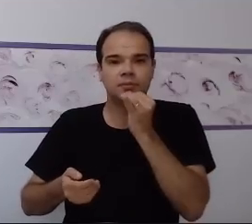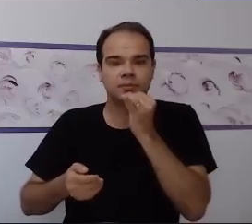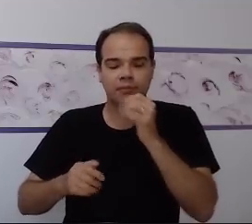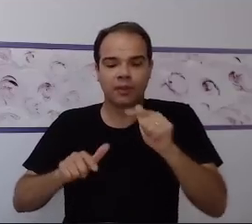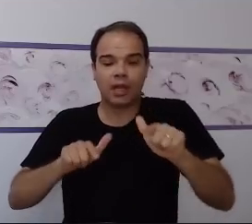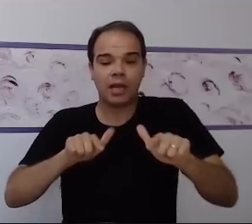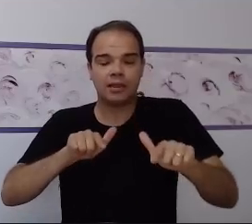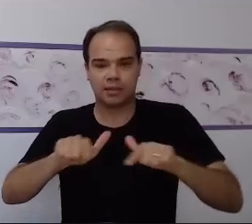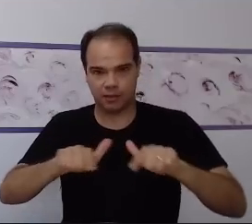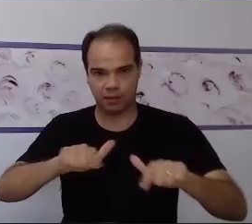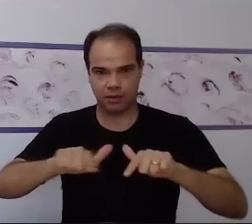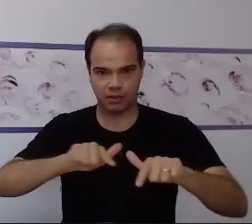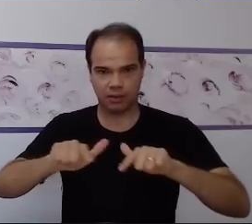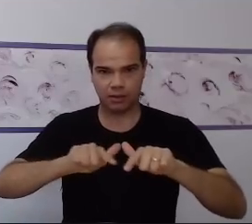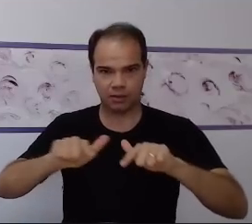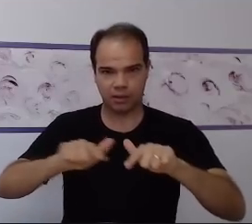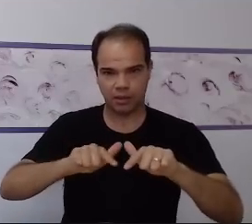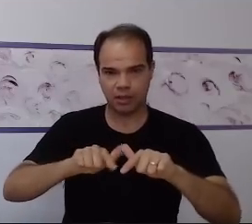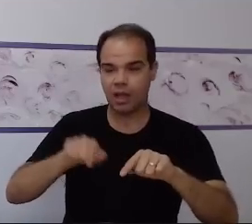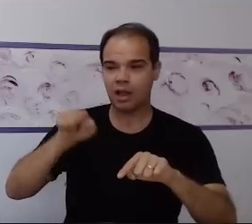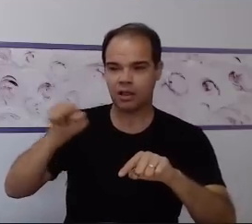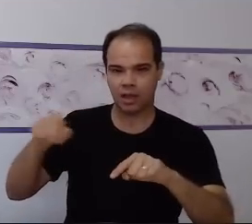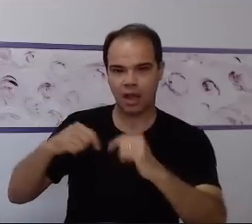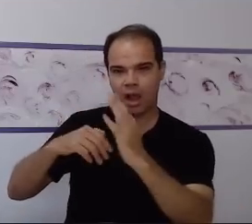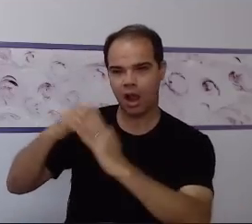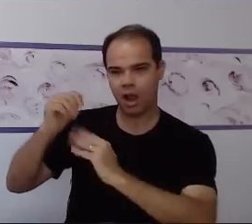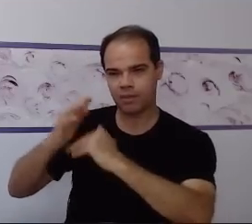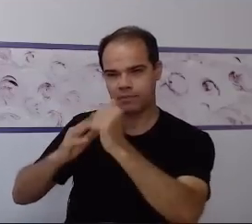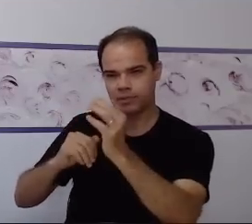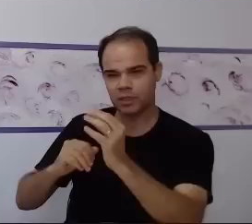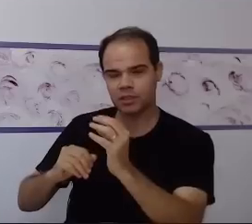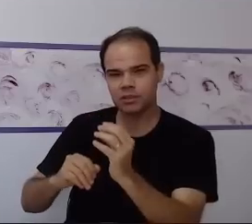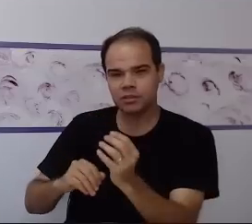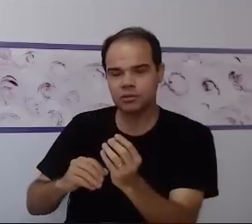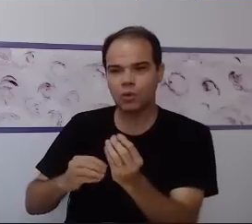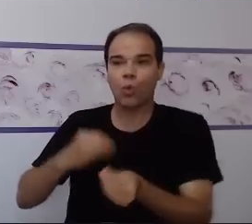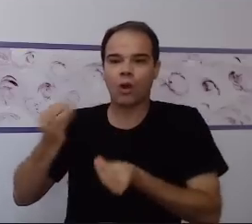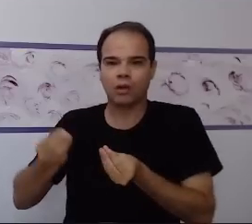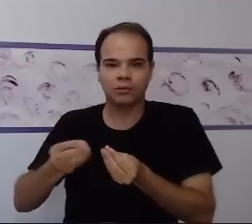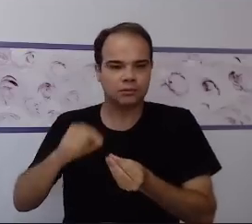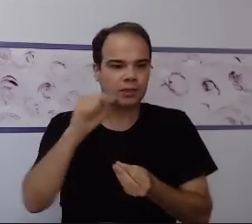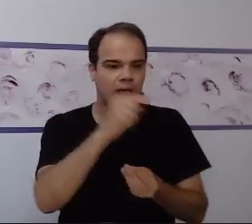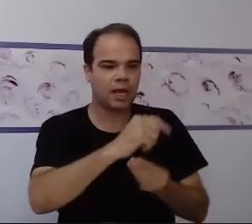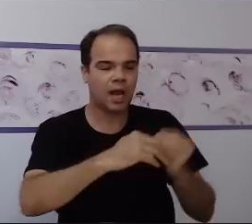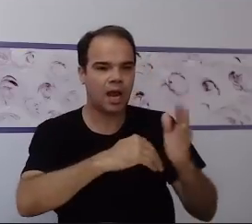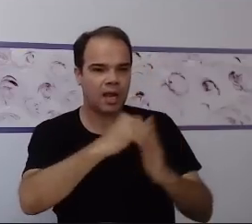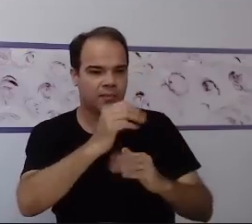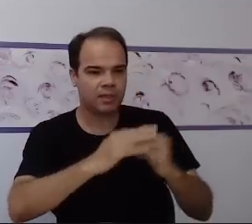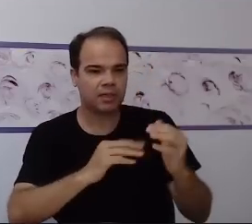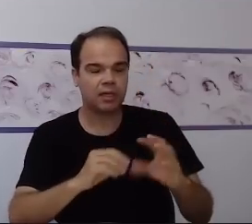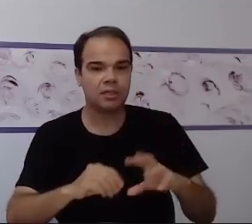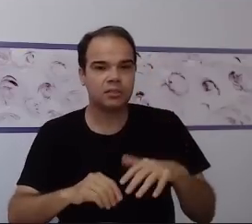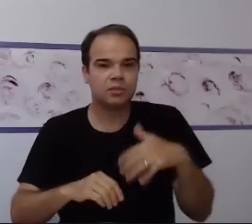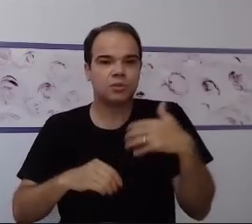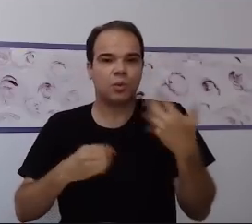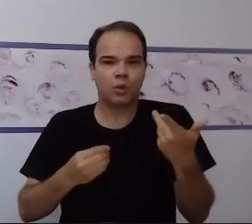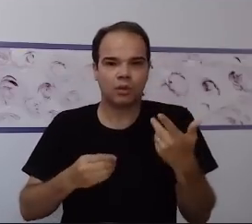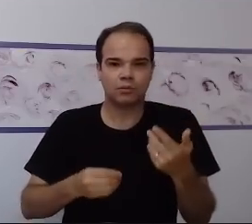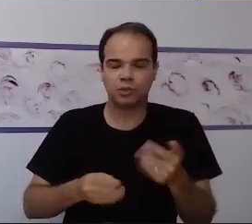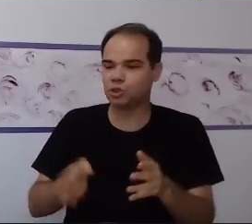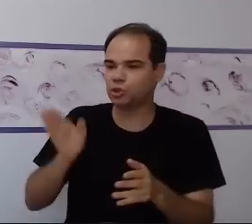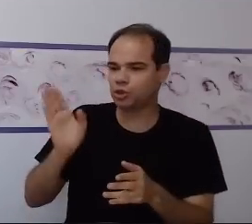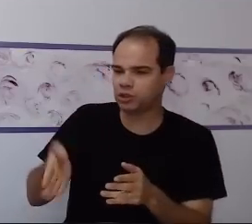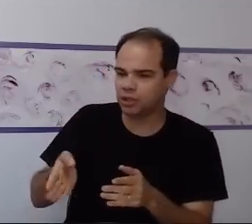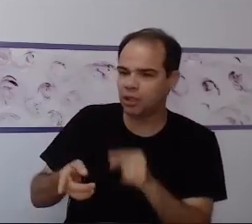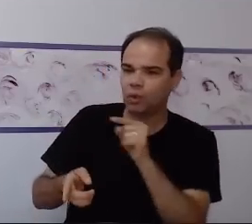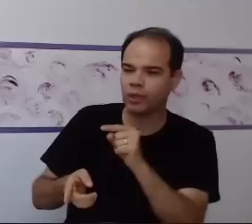voltado para a habilidade que você quer desenvolver. A habilidade que esse aluno já possui. A